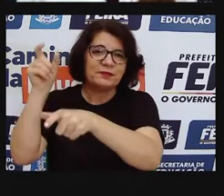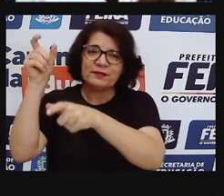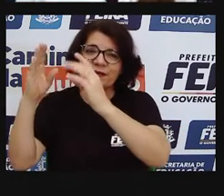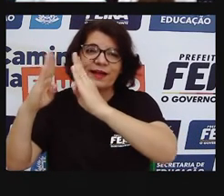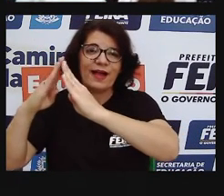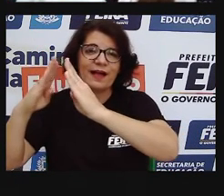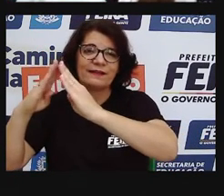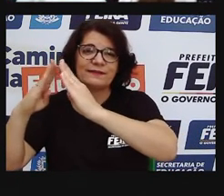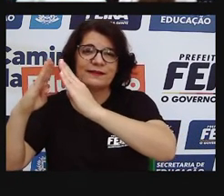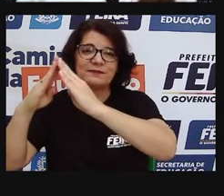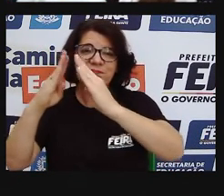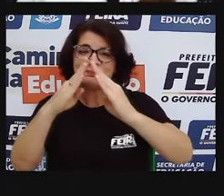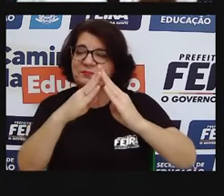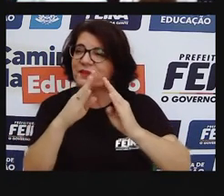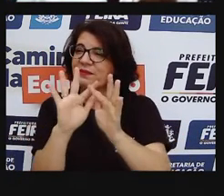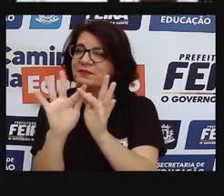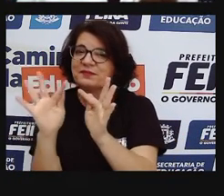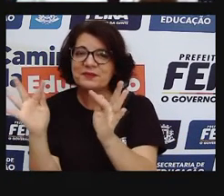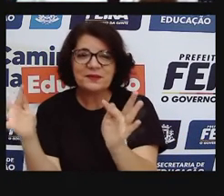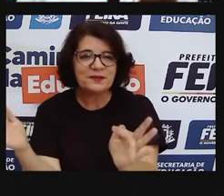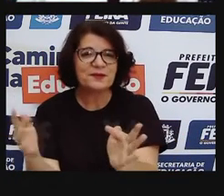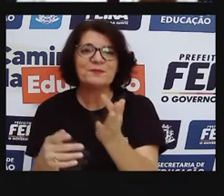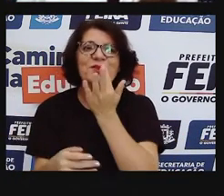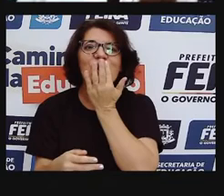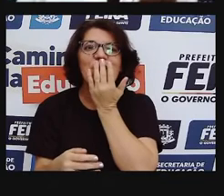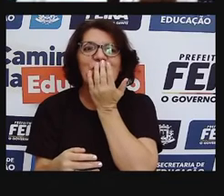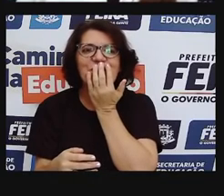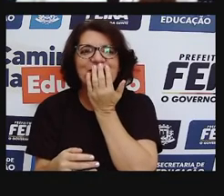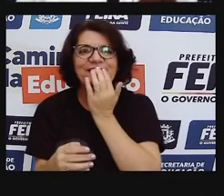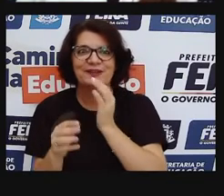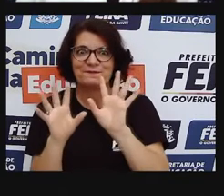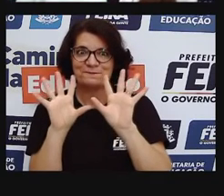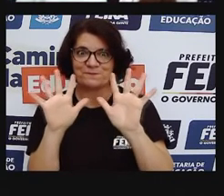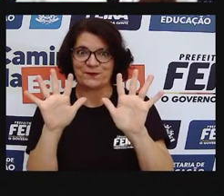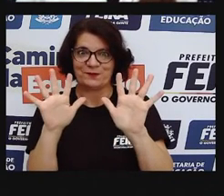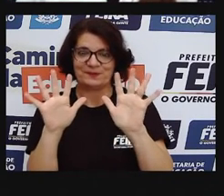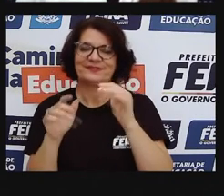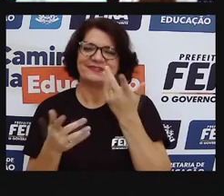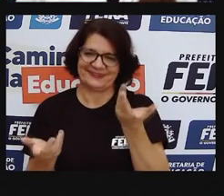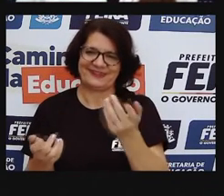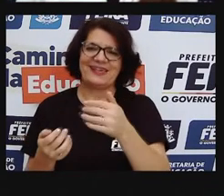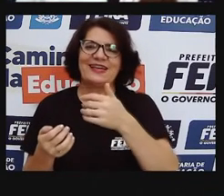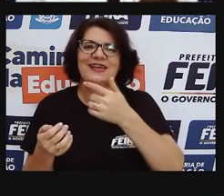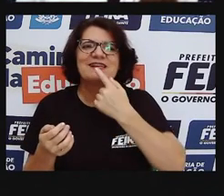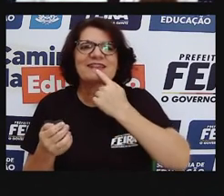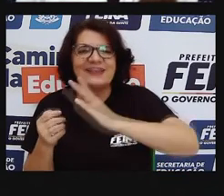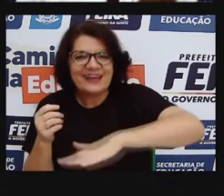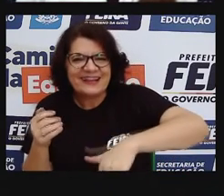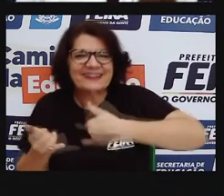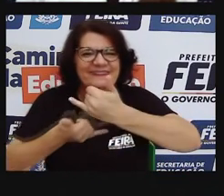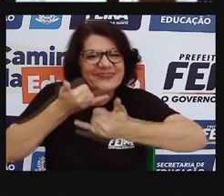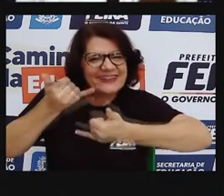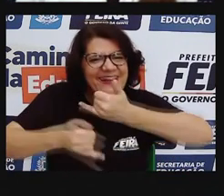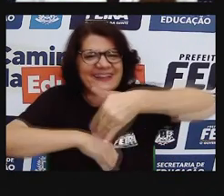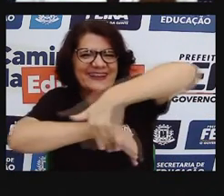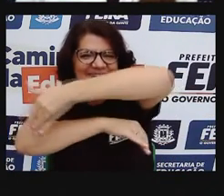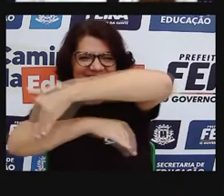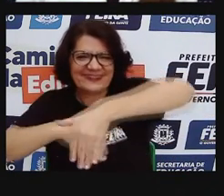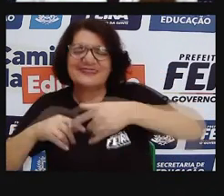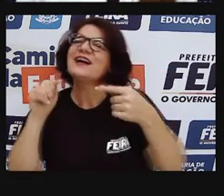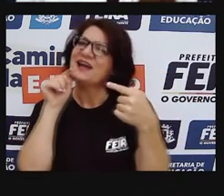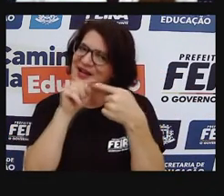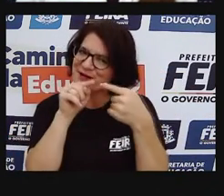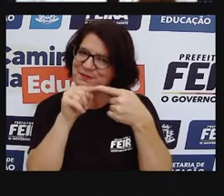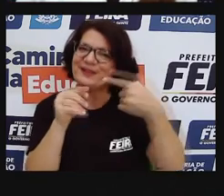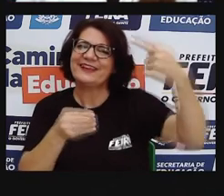mesmo, as casas bem coloridas e olha só, as crianças brincando na rua, barquinho de papel é o nome dessa